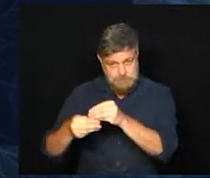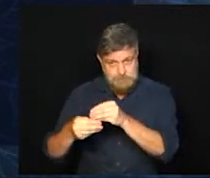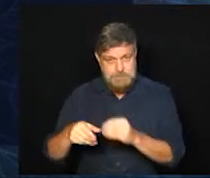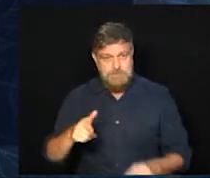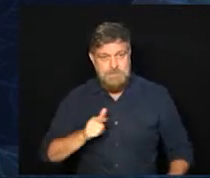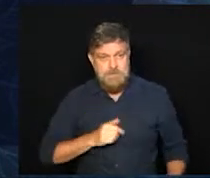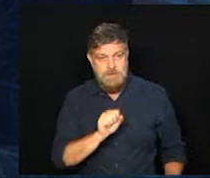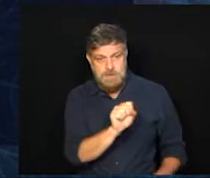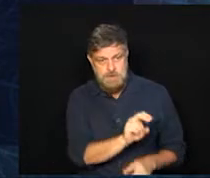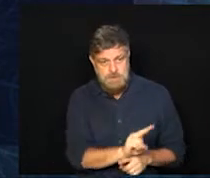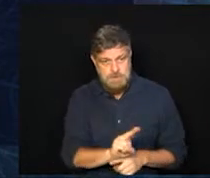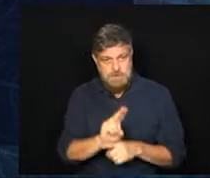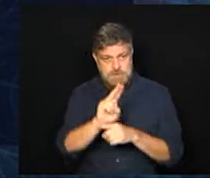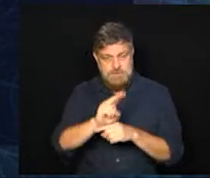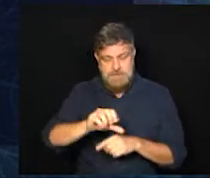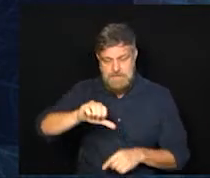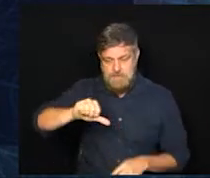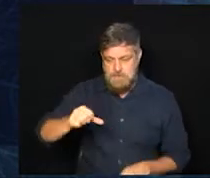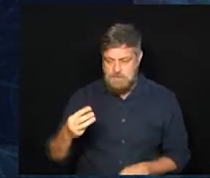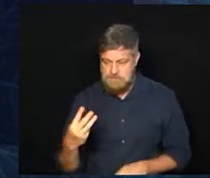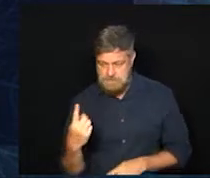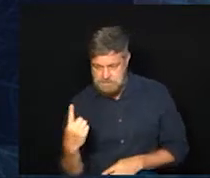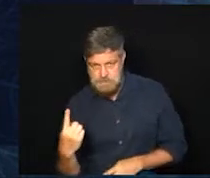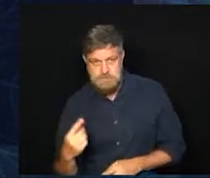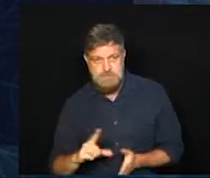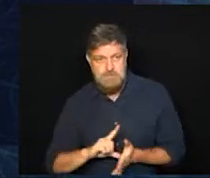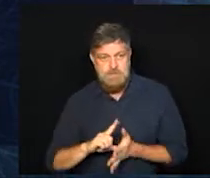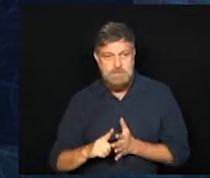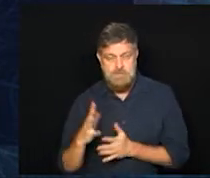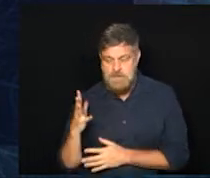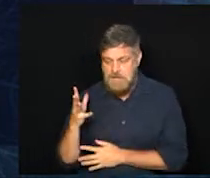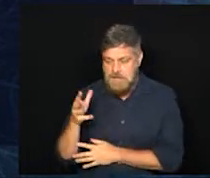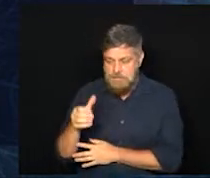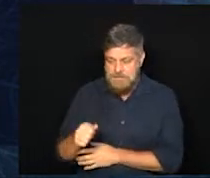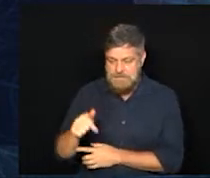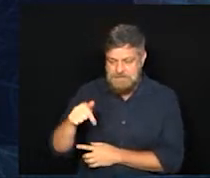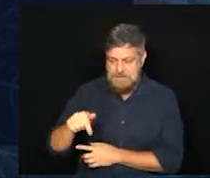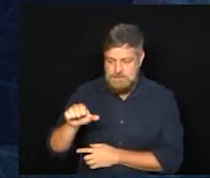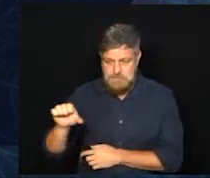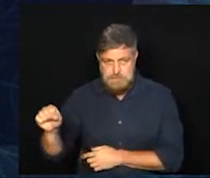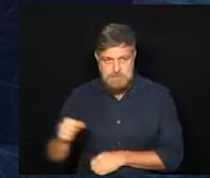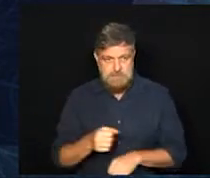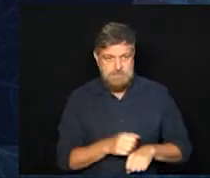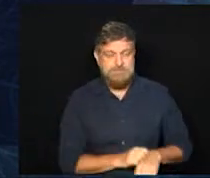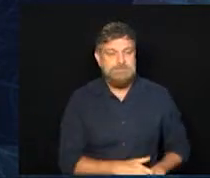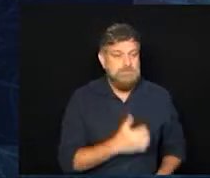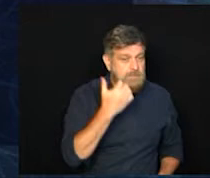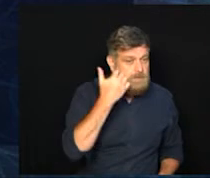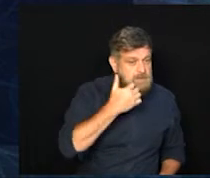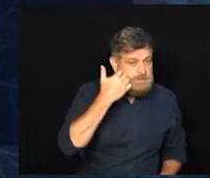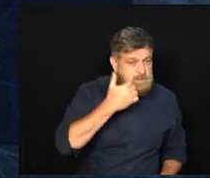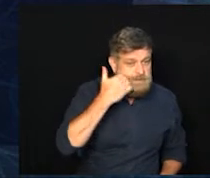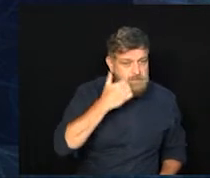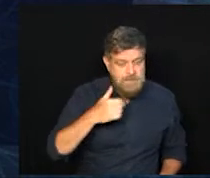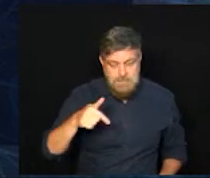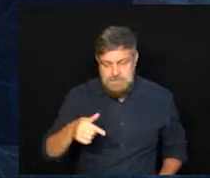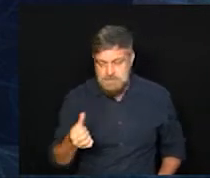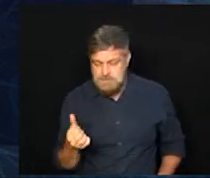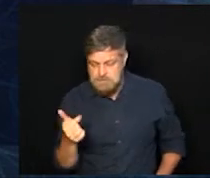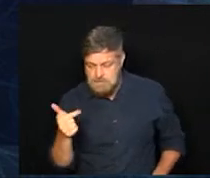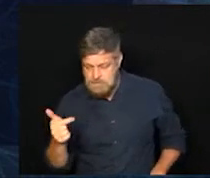931 óbitos, Americana 788, Santa Bárbara do Oeste 762,